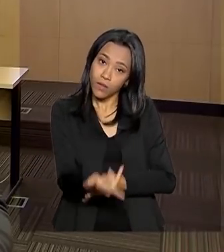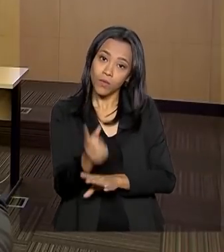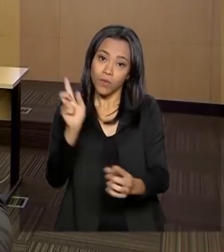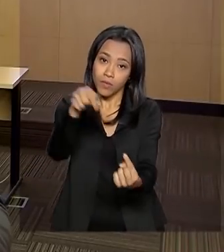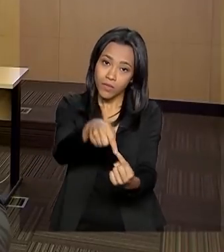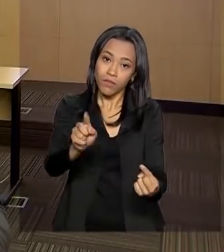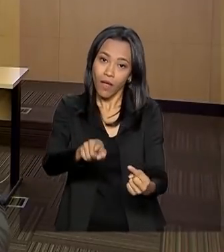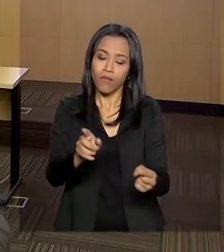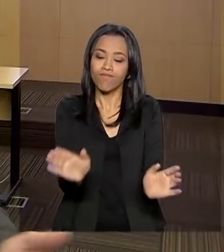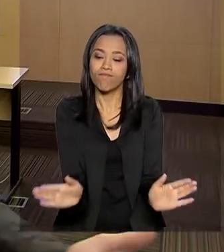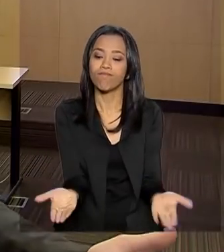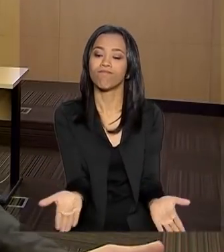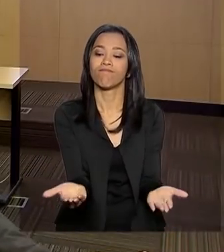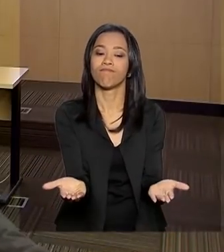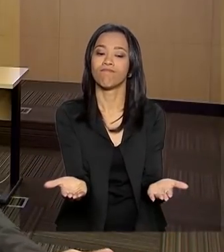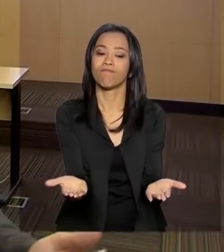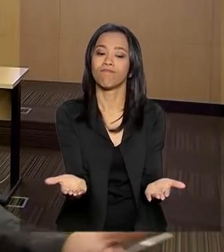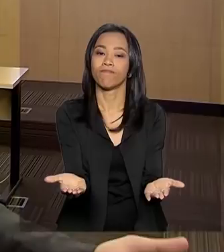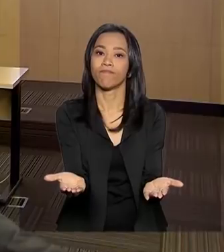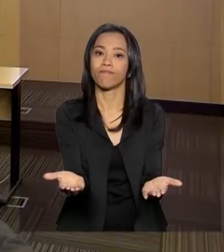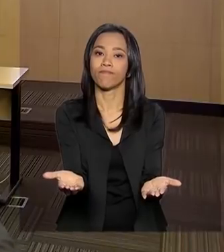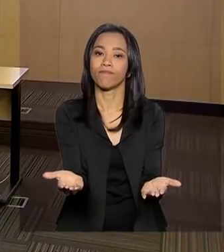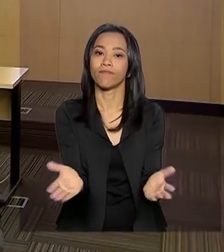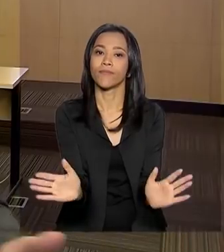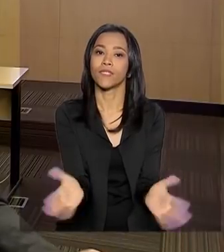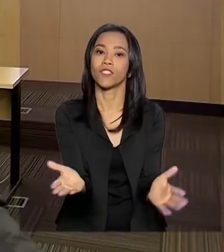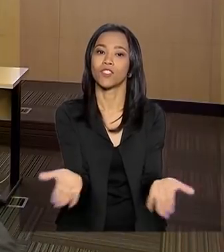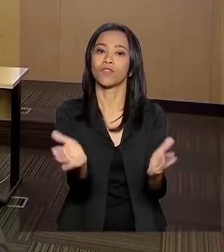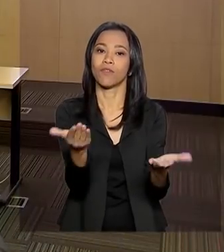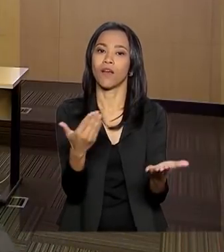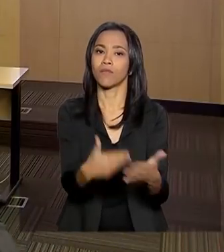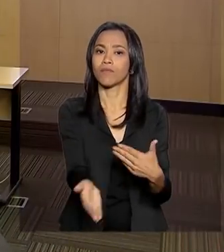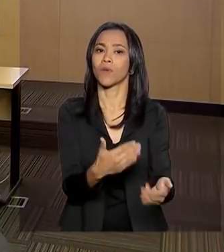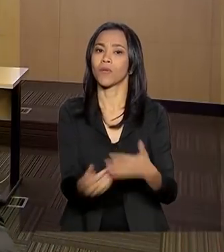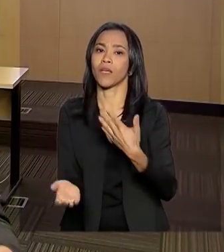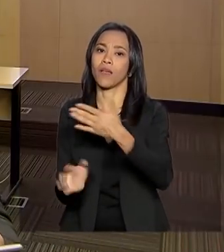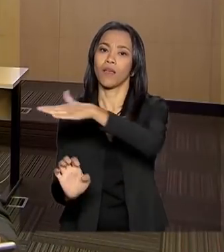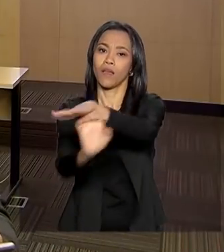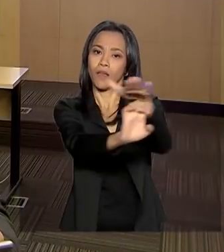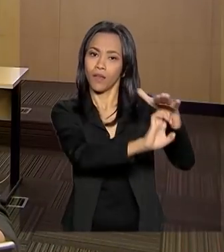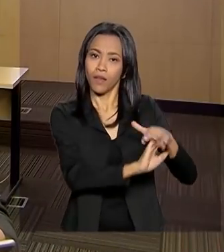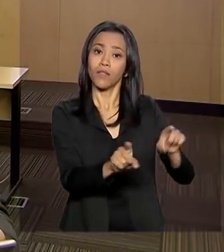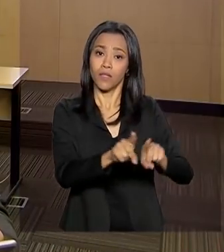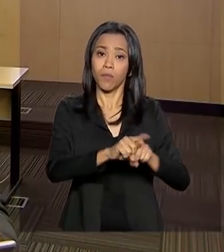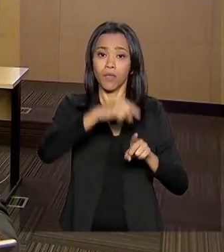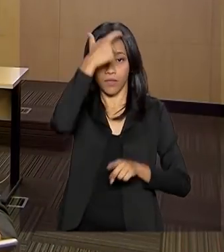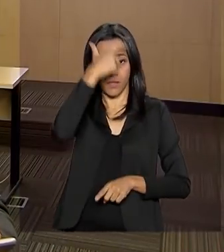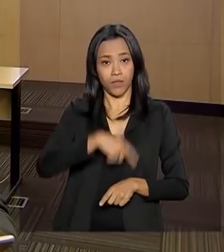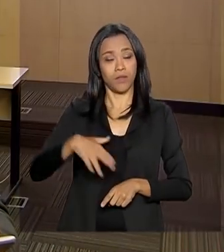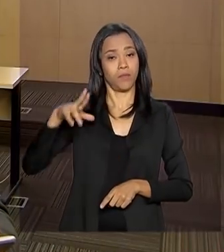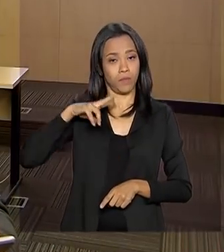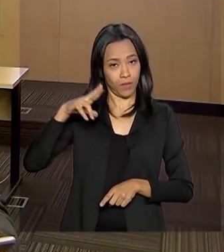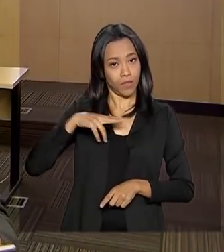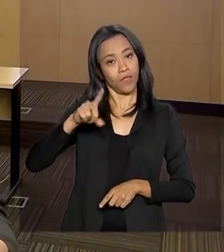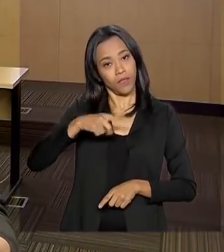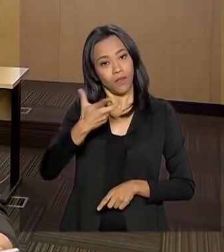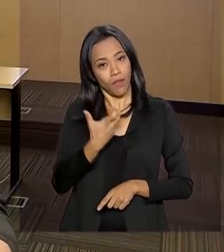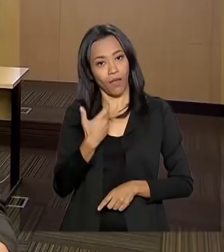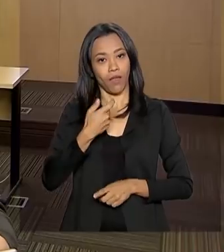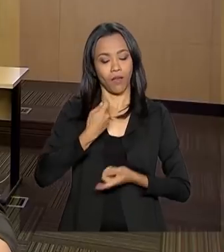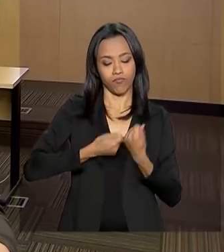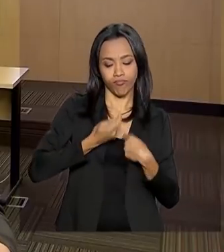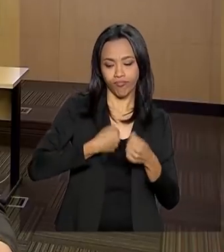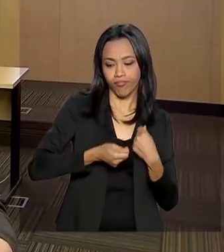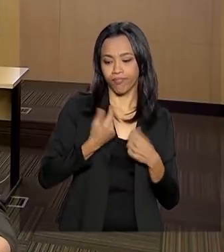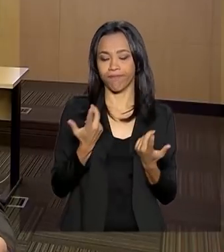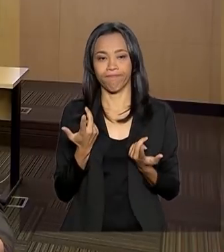incentivar investidores de qualquer porte, até pessoas físicas mesmo, que desenvolvam a realização de seus planos